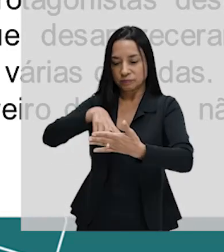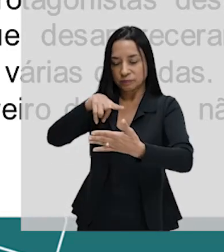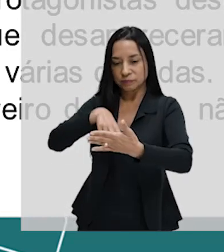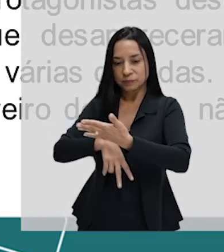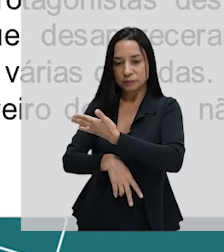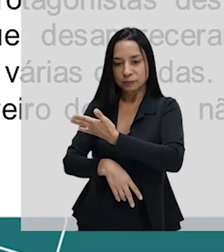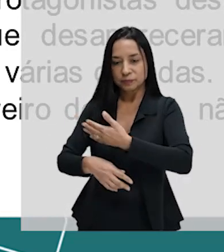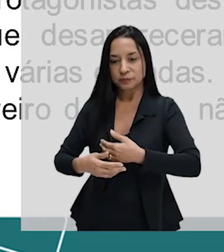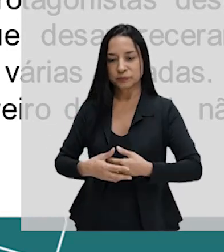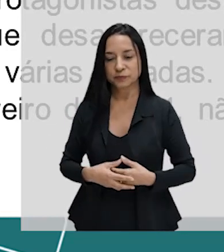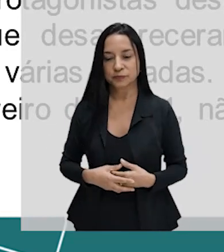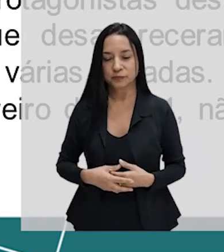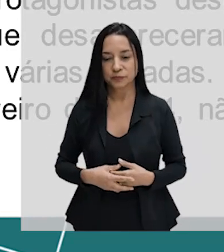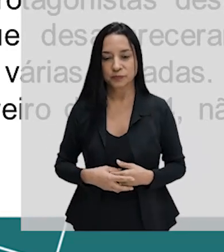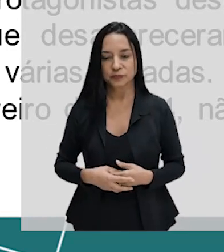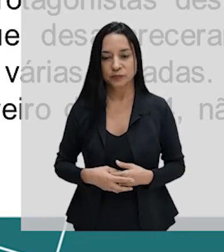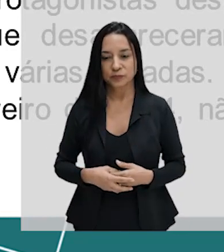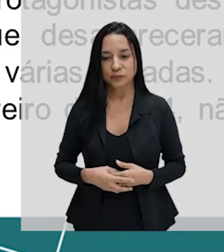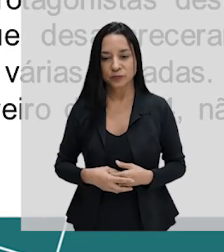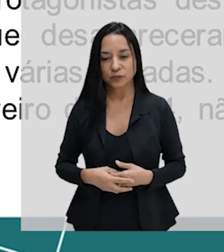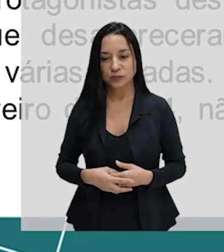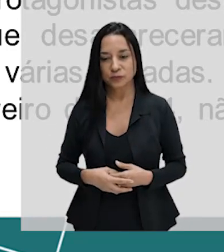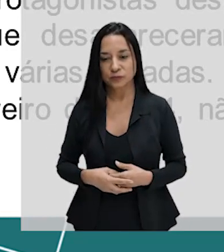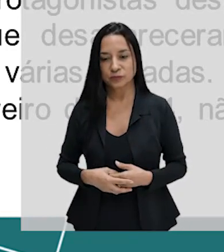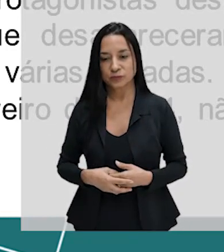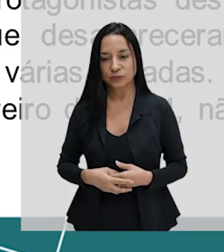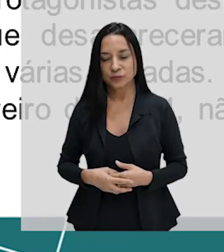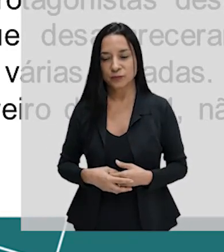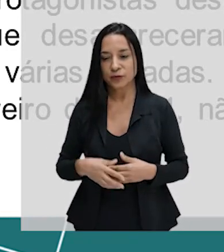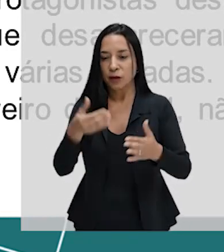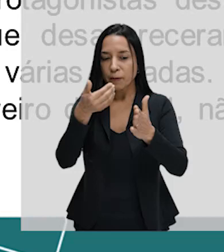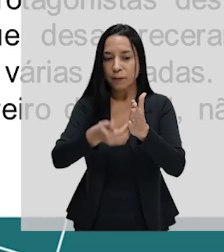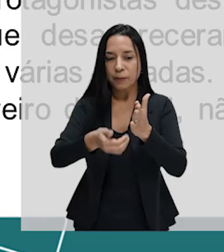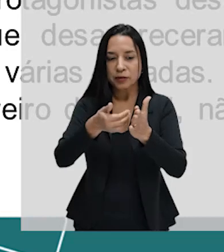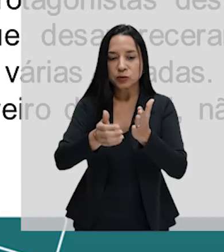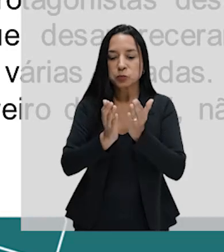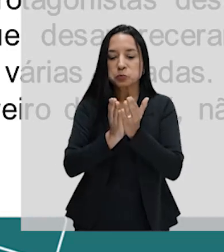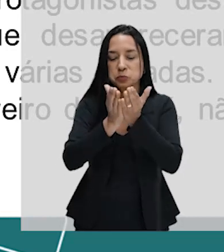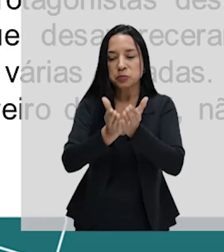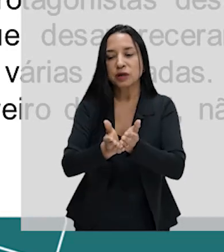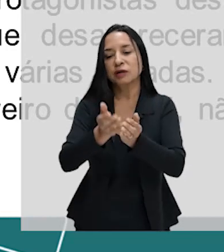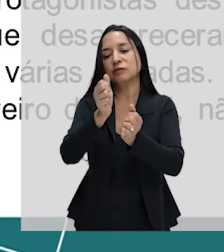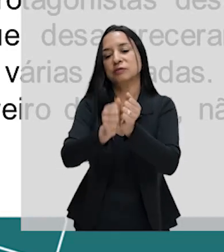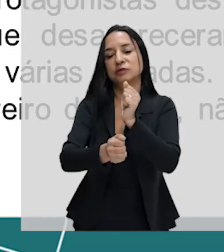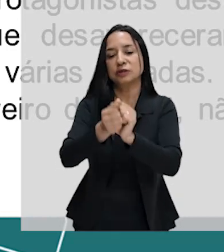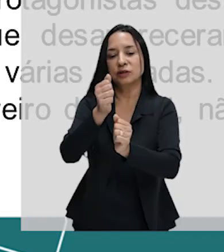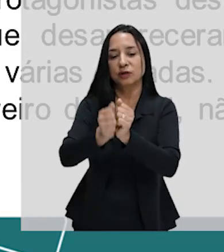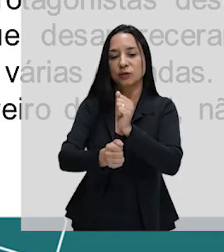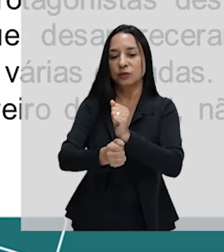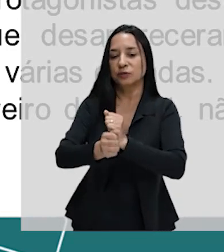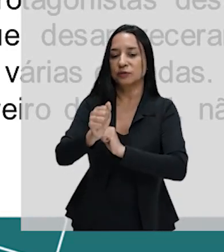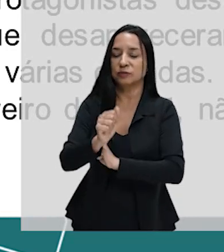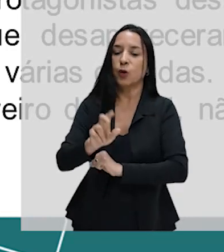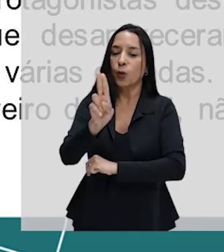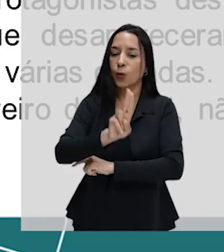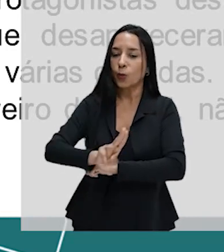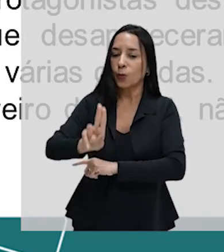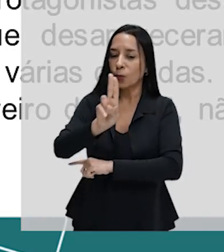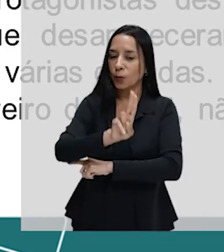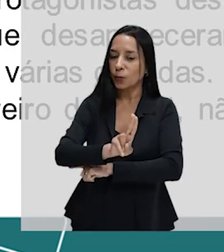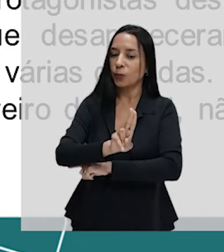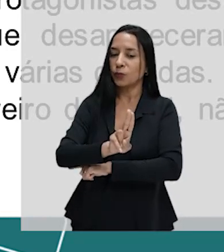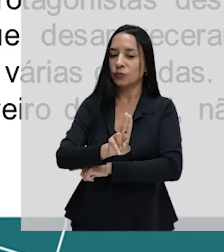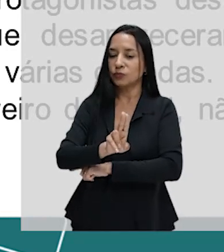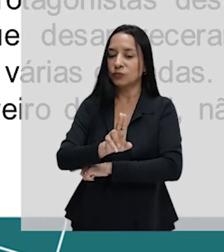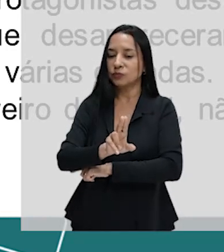mas perdido que barco de arroz, bastante usada na zona sul da Andaluzia.